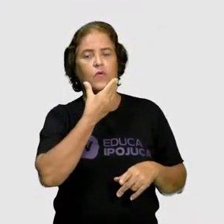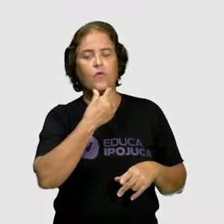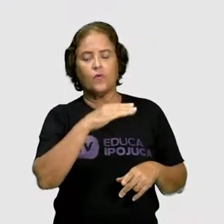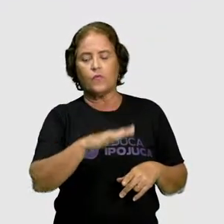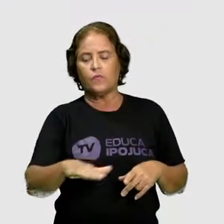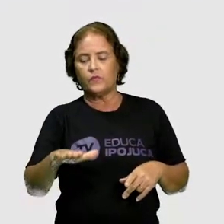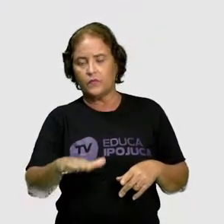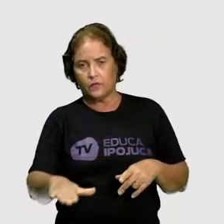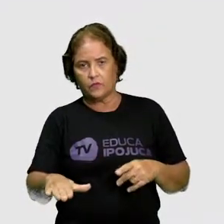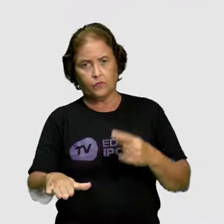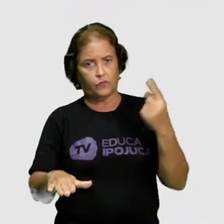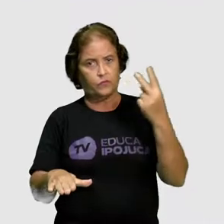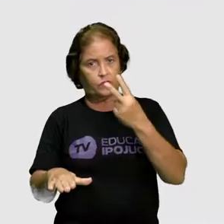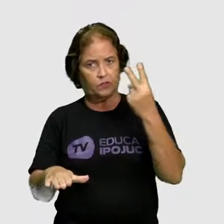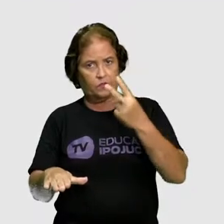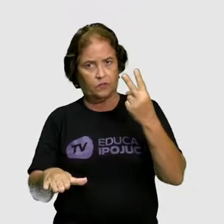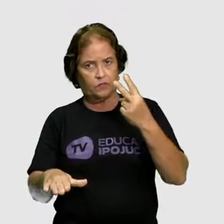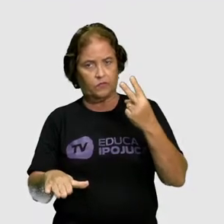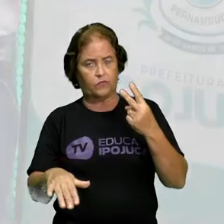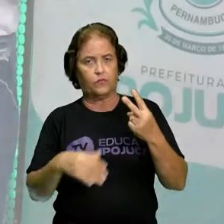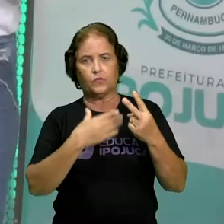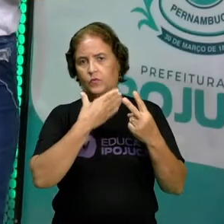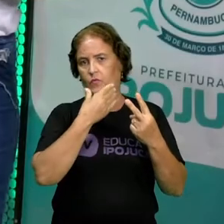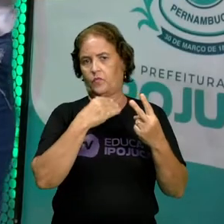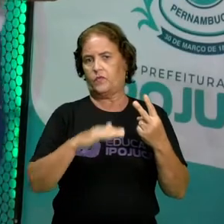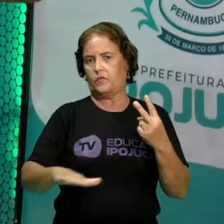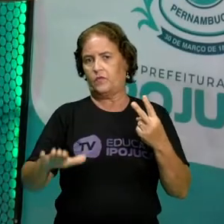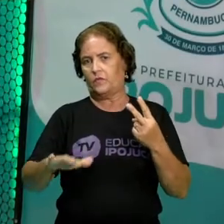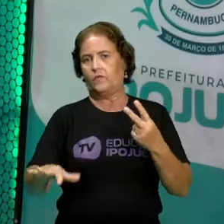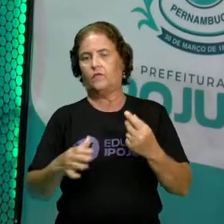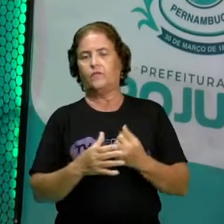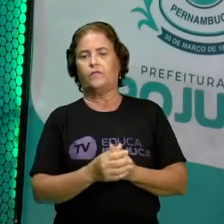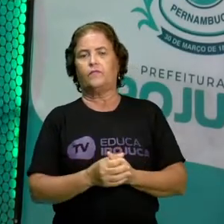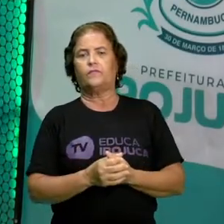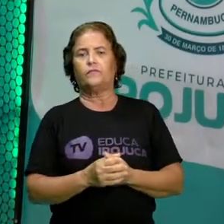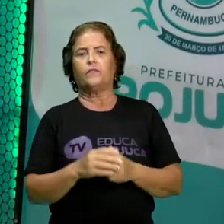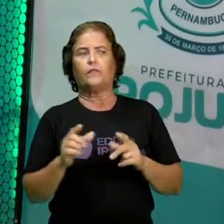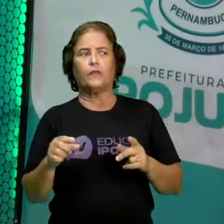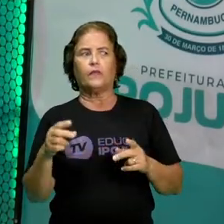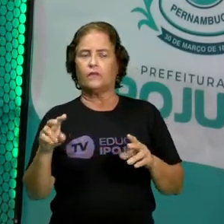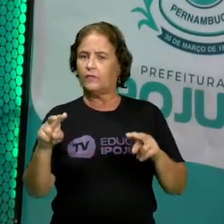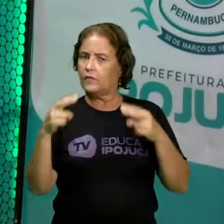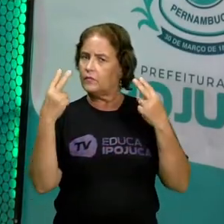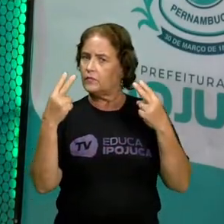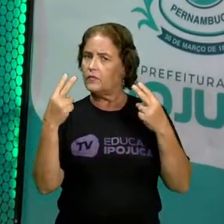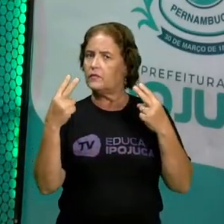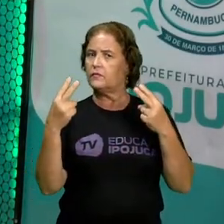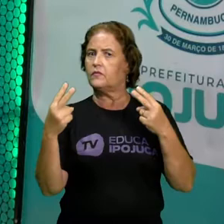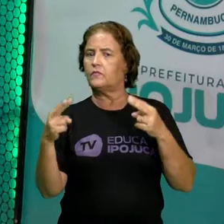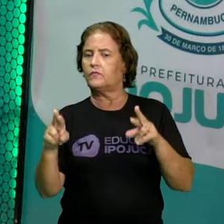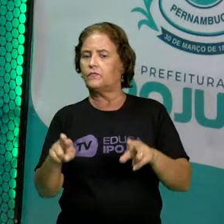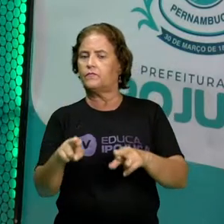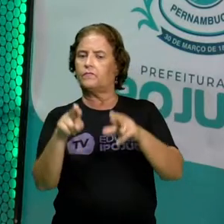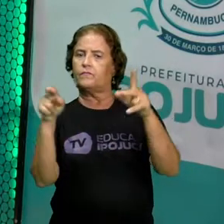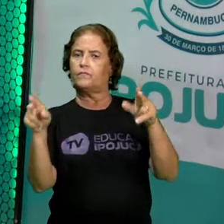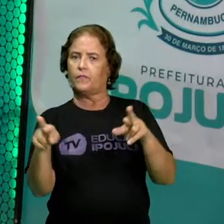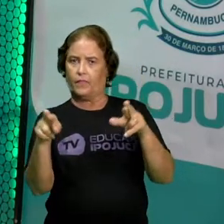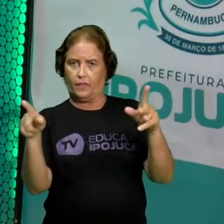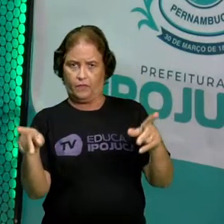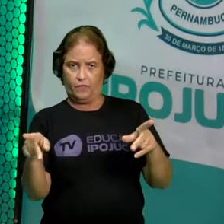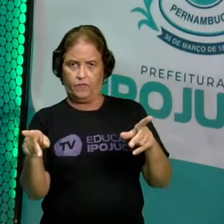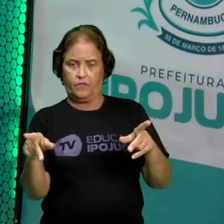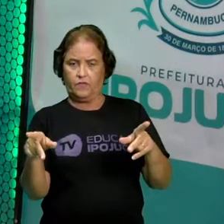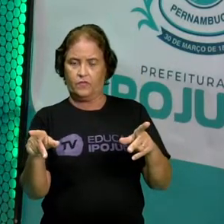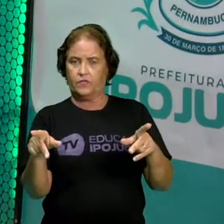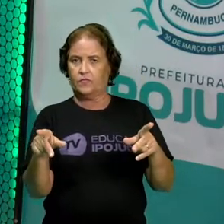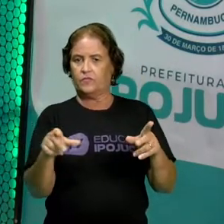diferenças. Isso, crianças, dá para perceber também uma diferença entre as características da